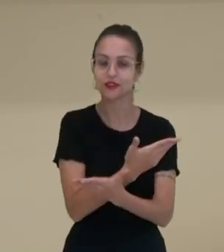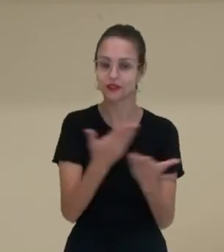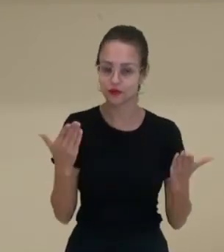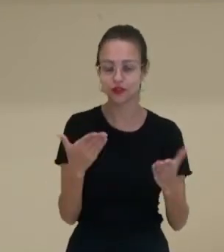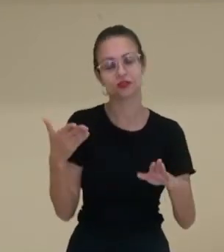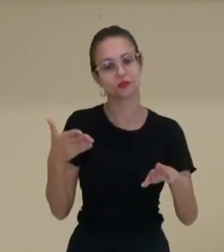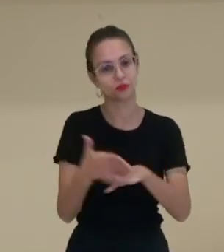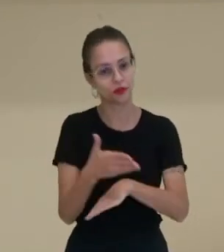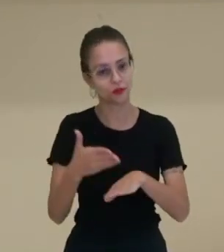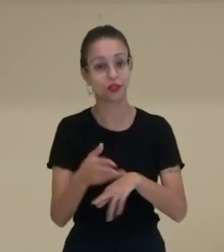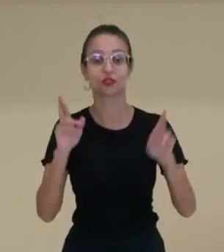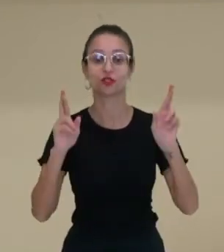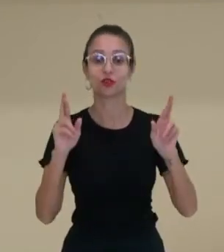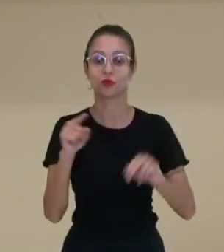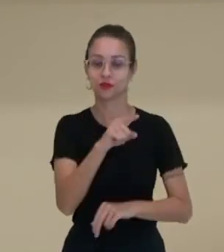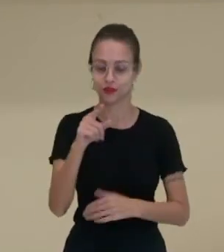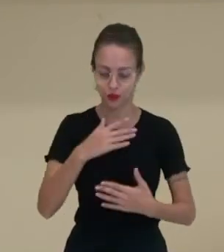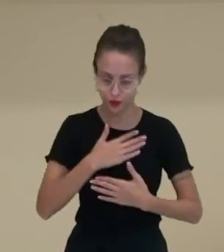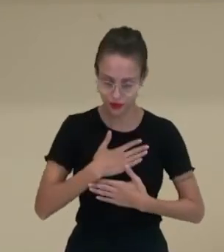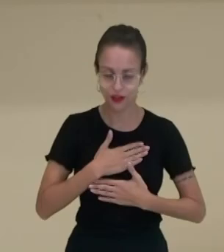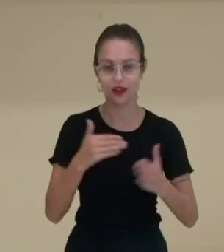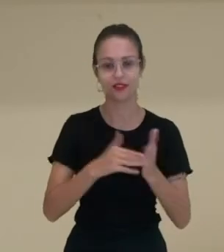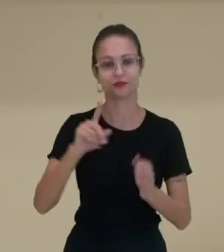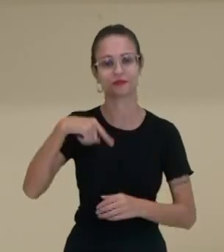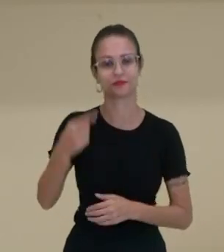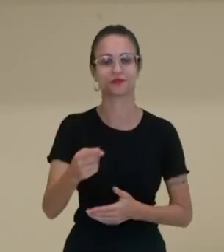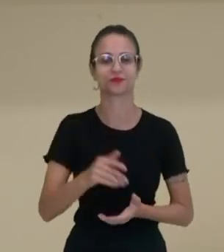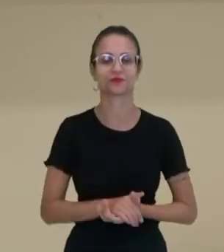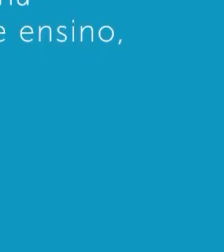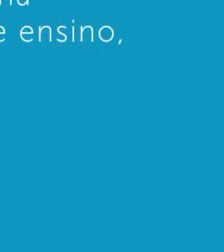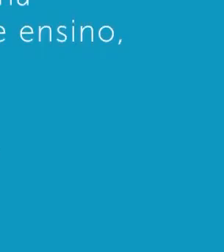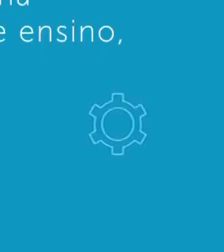terem participado, espero que tenham gostado e até breve!